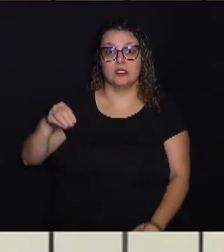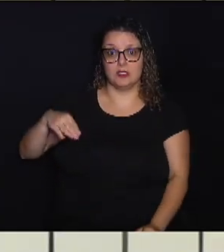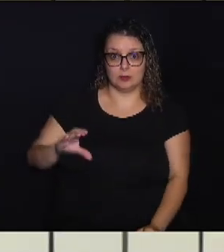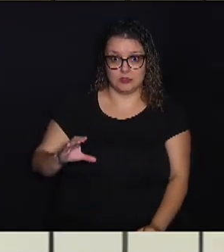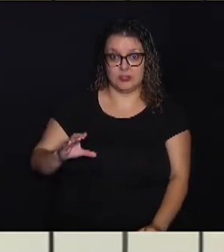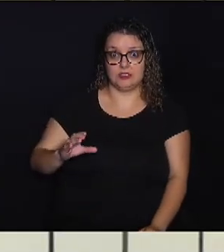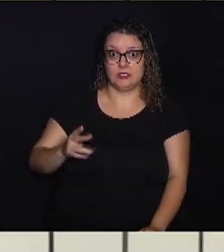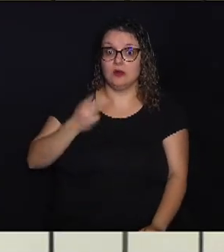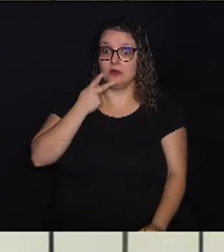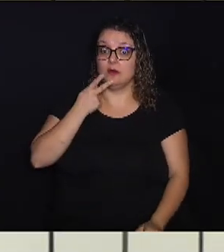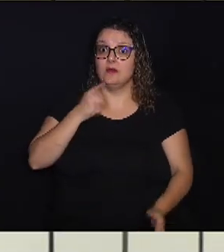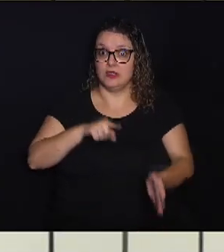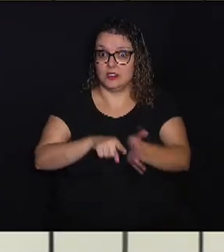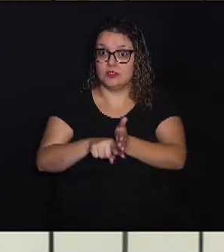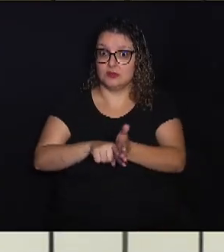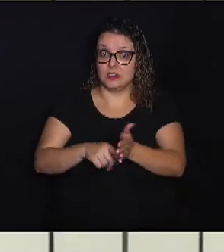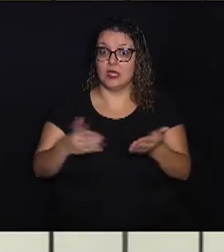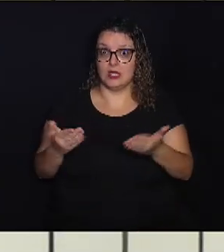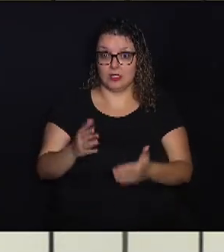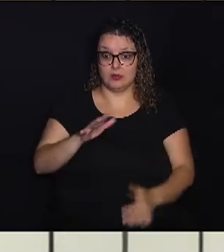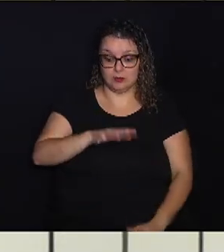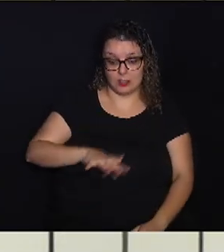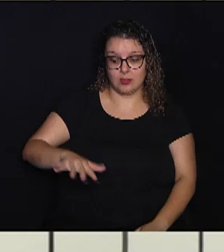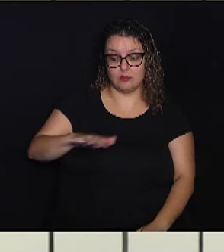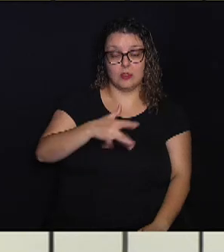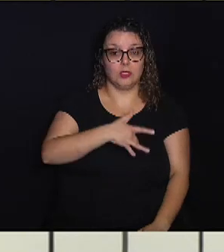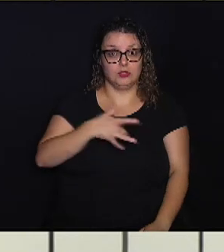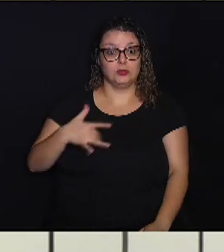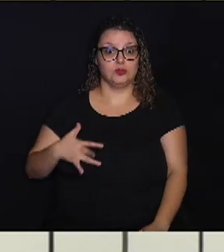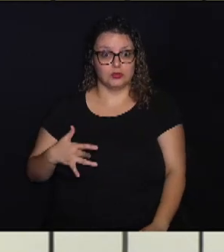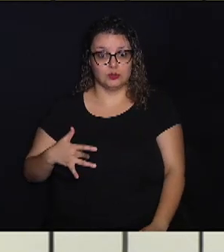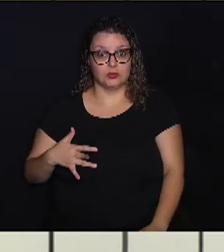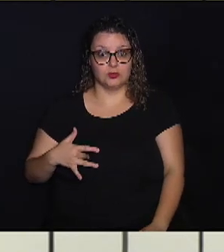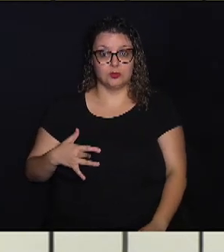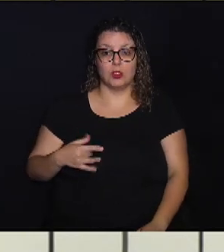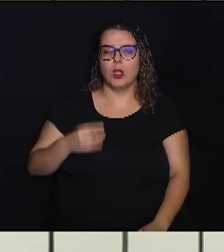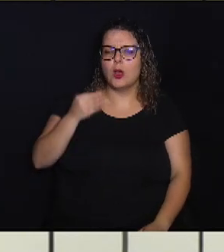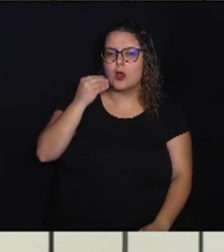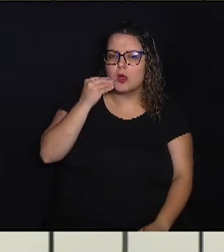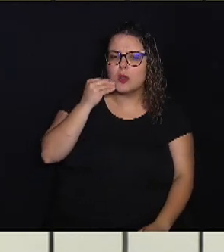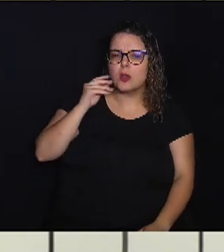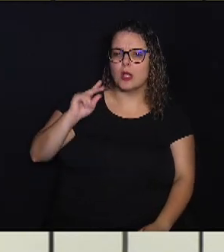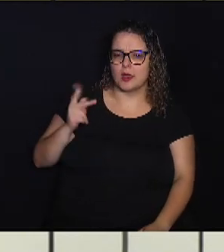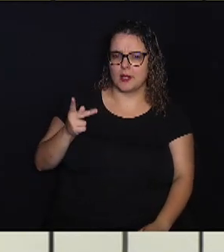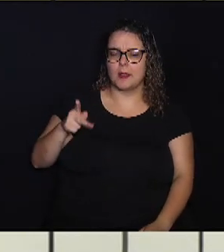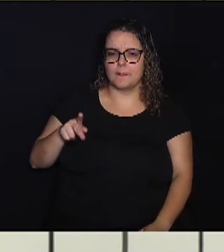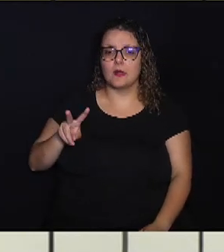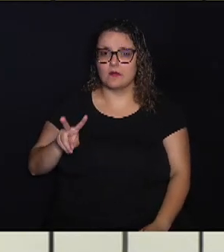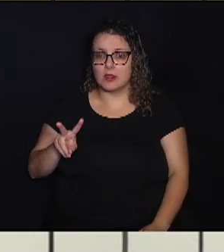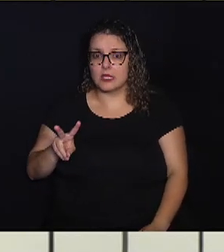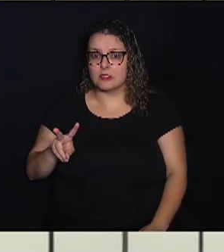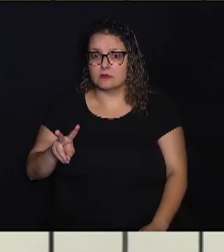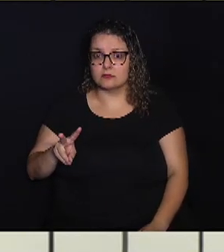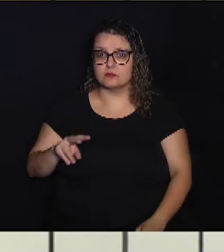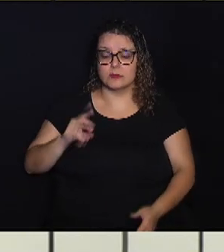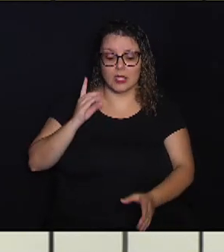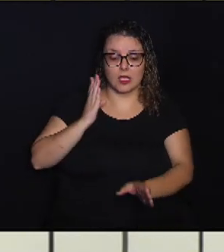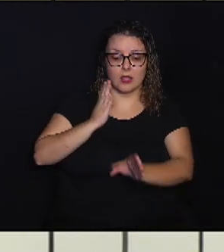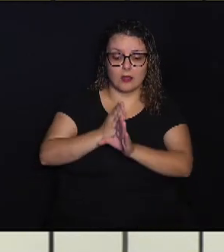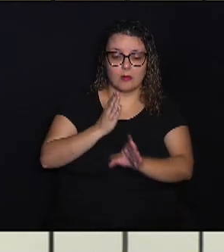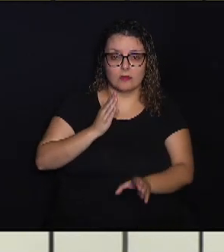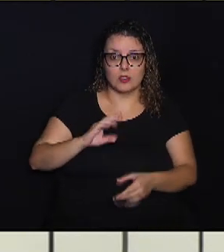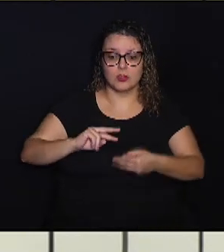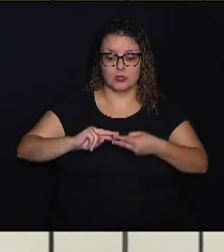gente vai falar ainda de pesquisa, olha só, agora voltada para a área da saúde. Um teste de HPV, a partir da identificação do